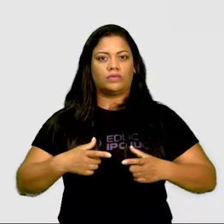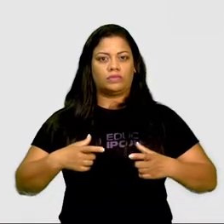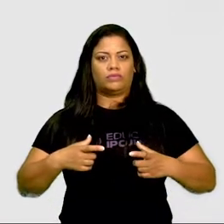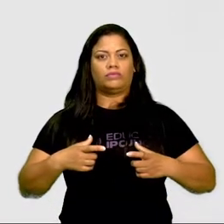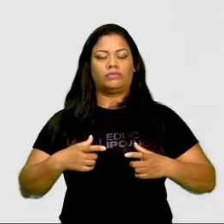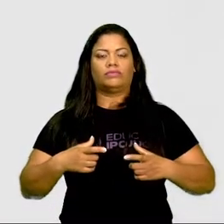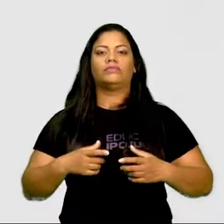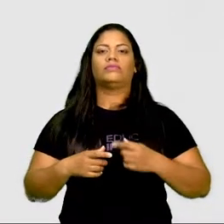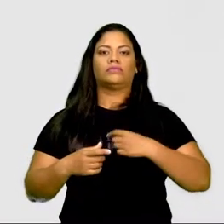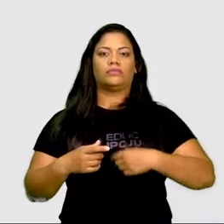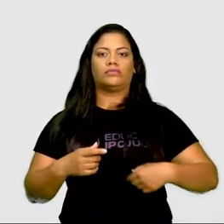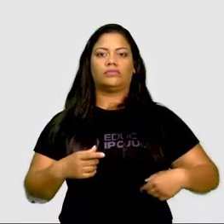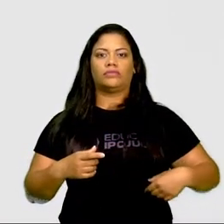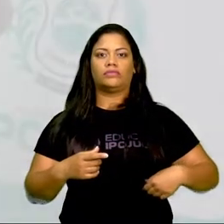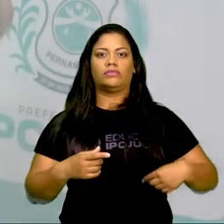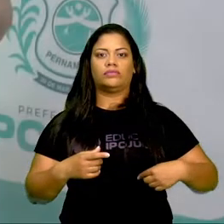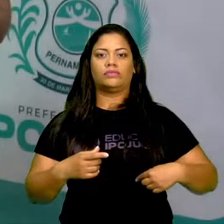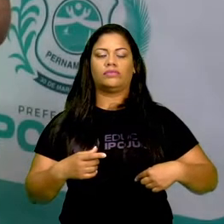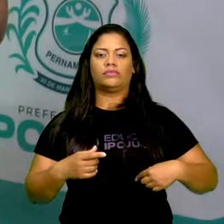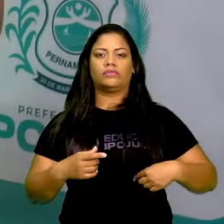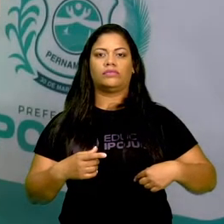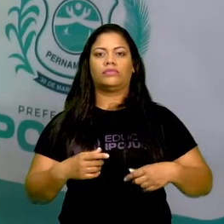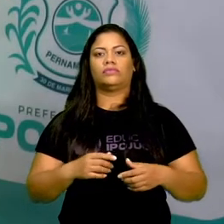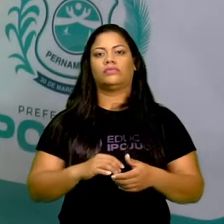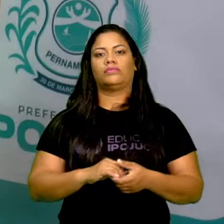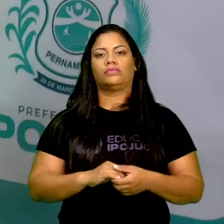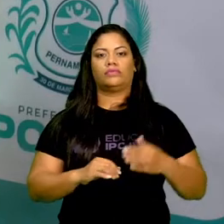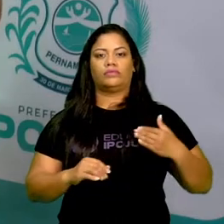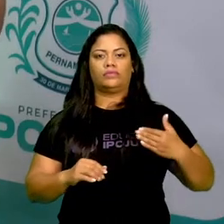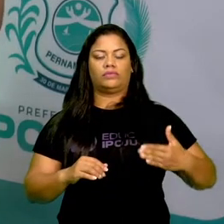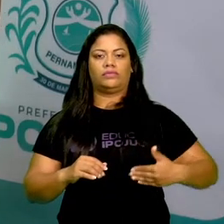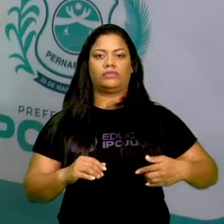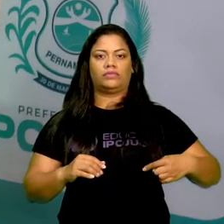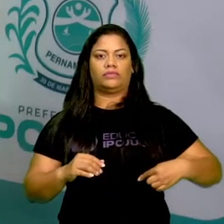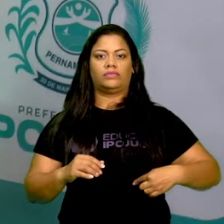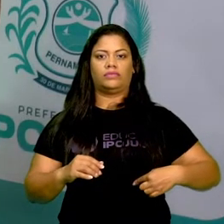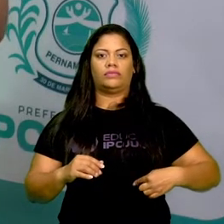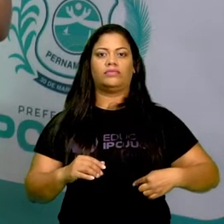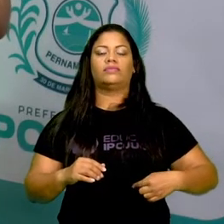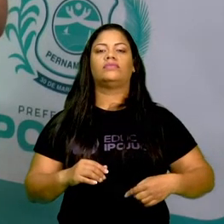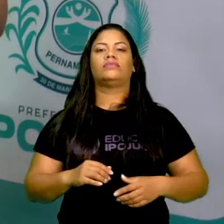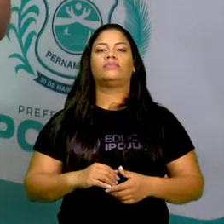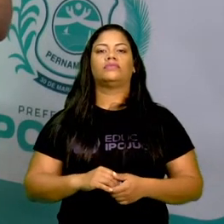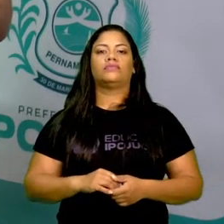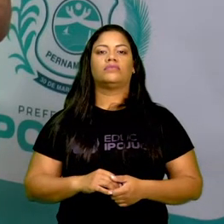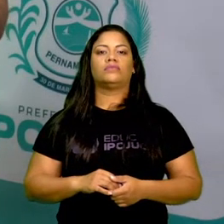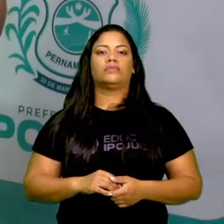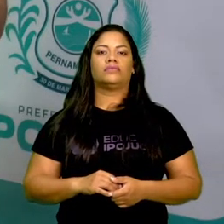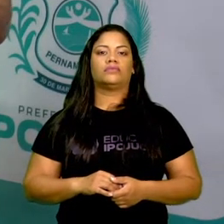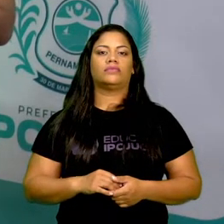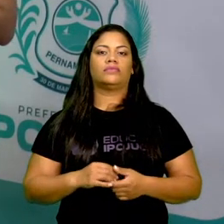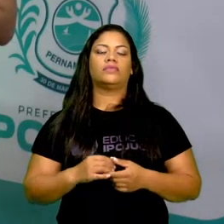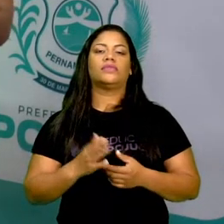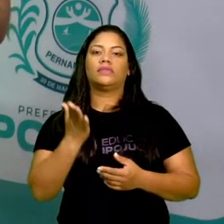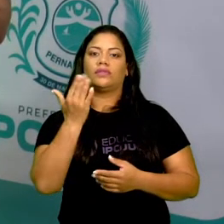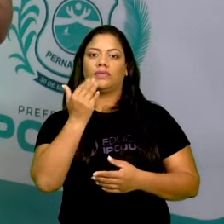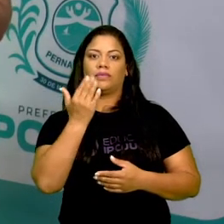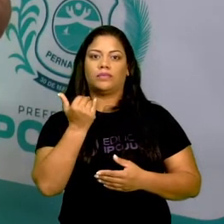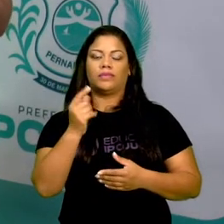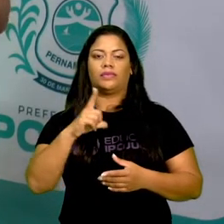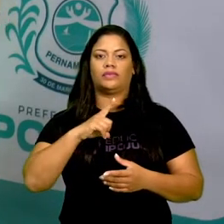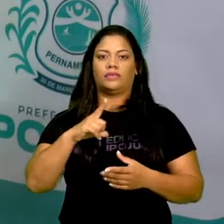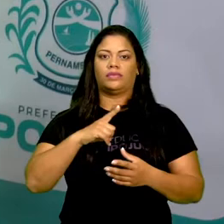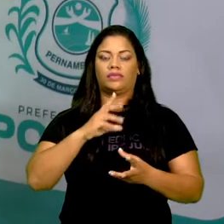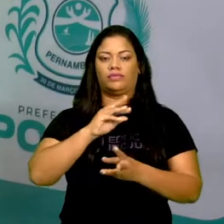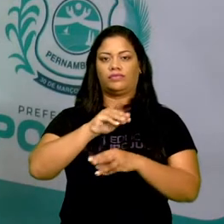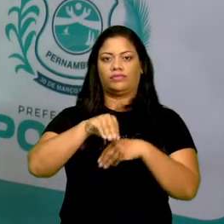sistema digestório e está também localizado logo abaixo do diafragma. Nesse órgão, o bolo alimentar sofre a ação